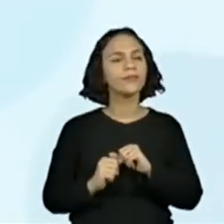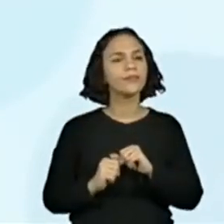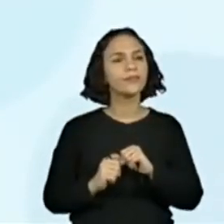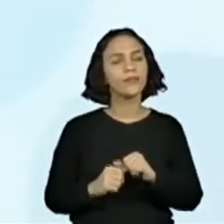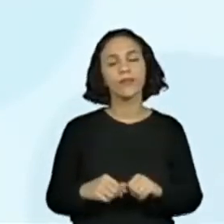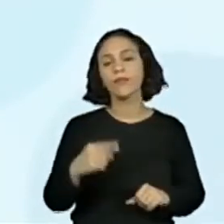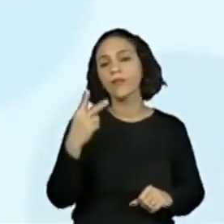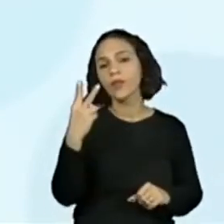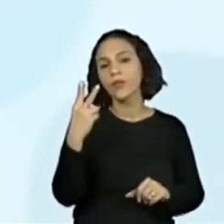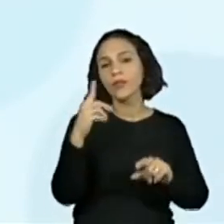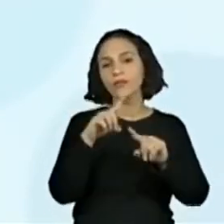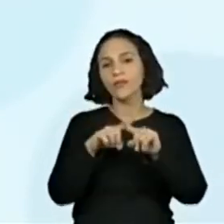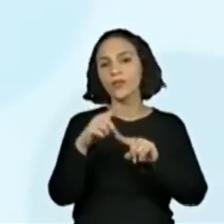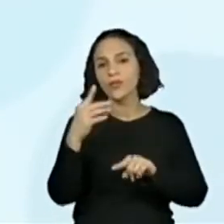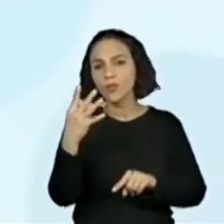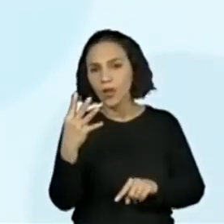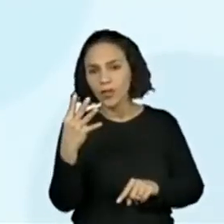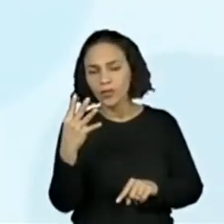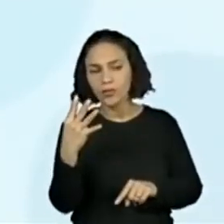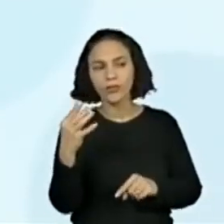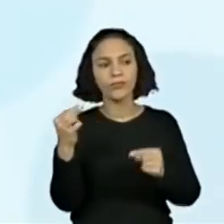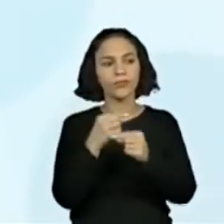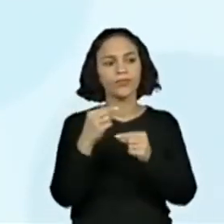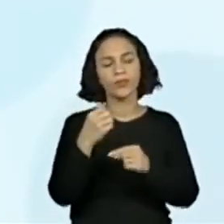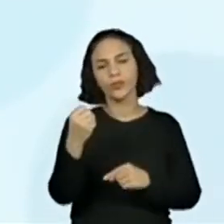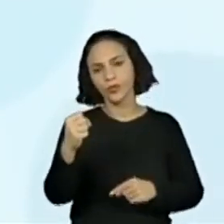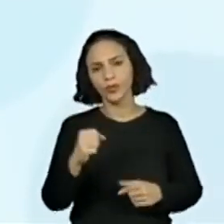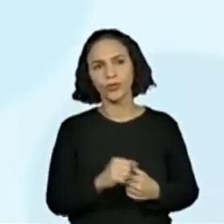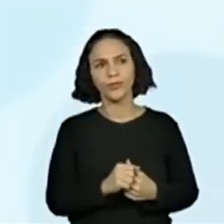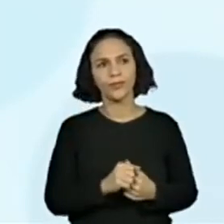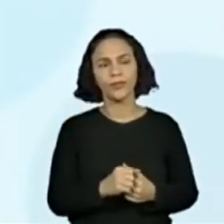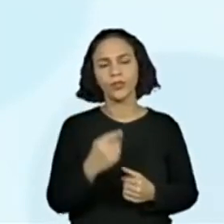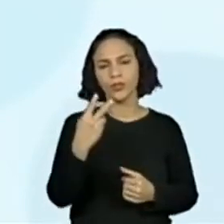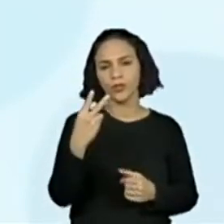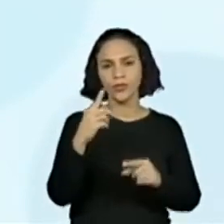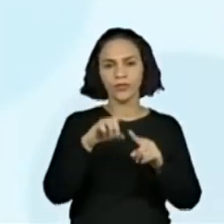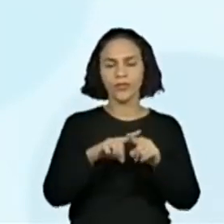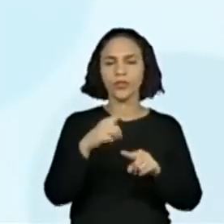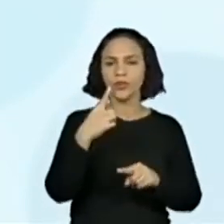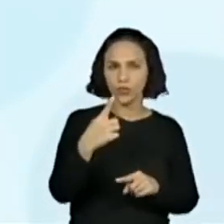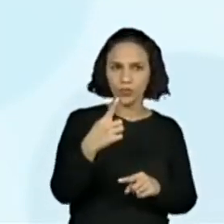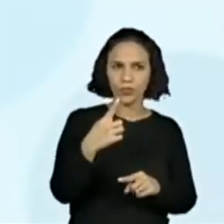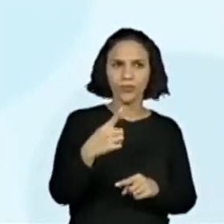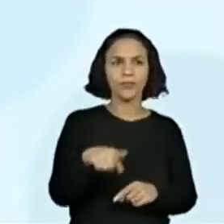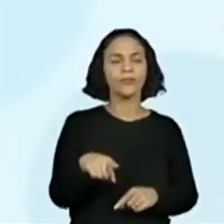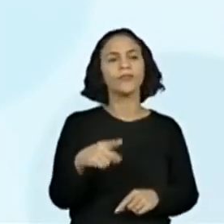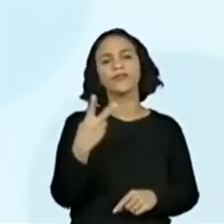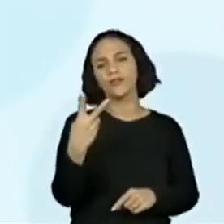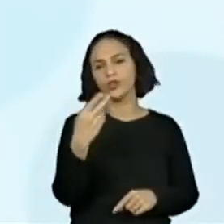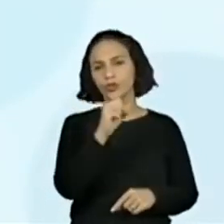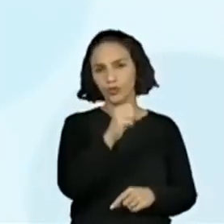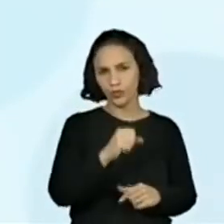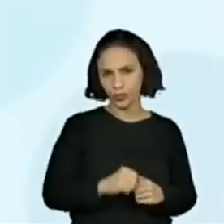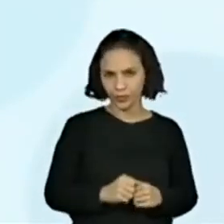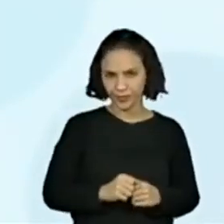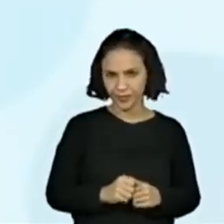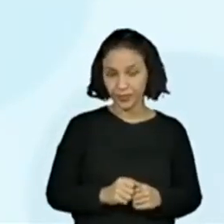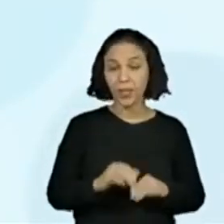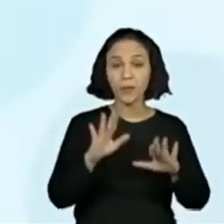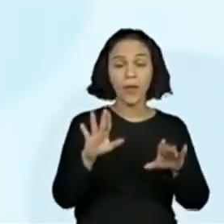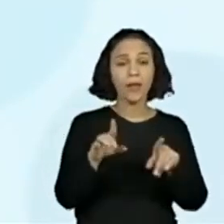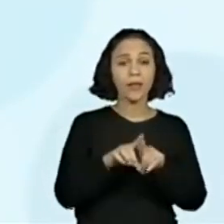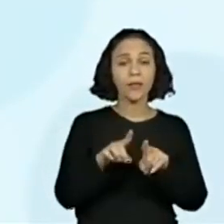2 vezes 1, pessoal. 2, certo? Então, temos 28. Só que a gente também teve a medição de 21.